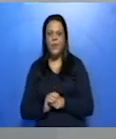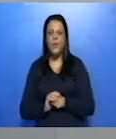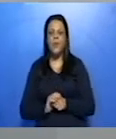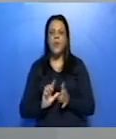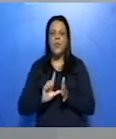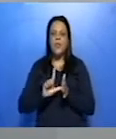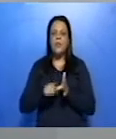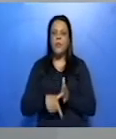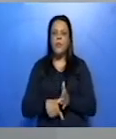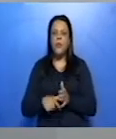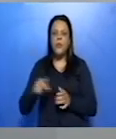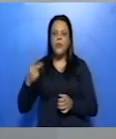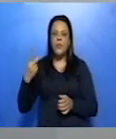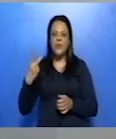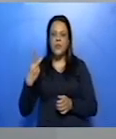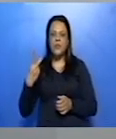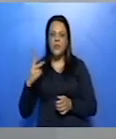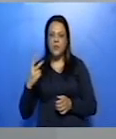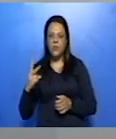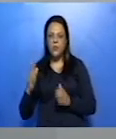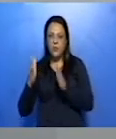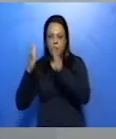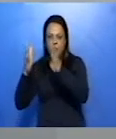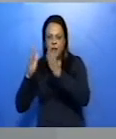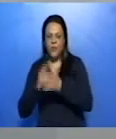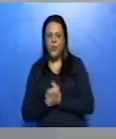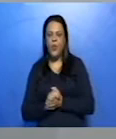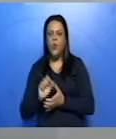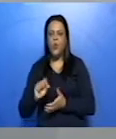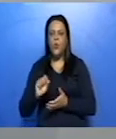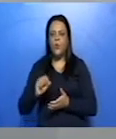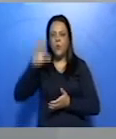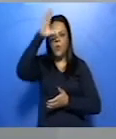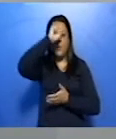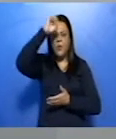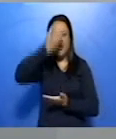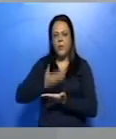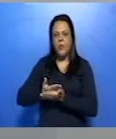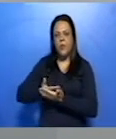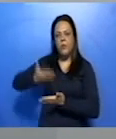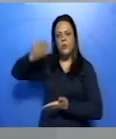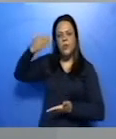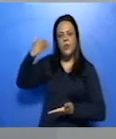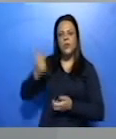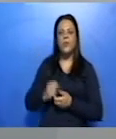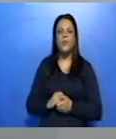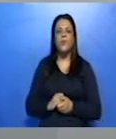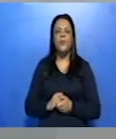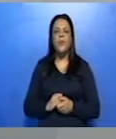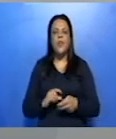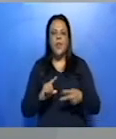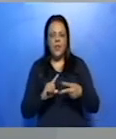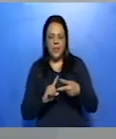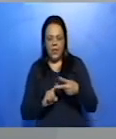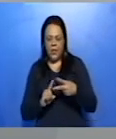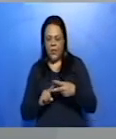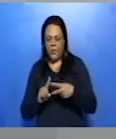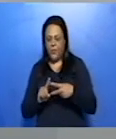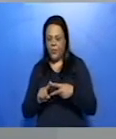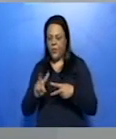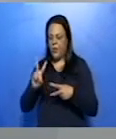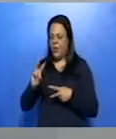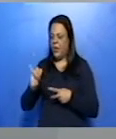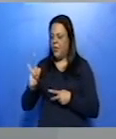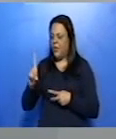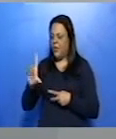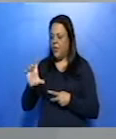que a gente viu na aula anterior? Alguns pontos que fecham essa segunda parte. Vilela e Camilo eram amigos